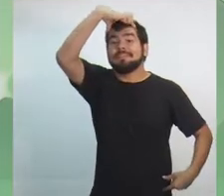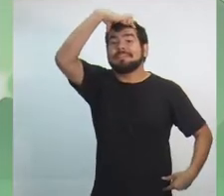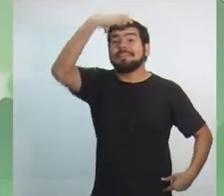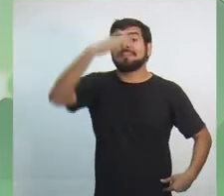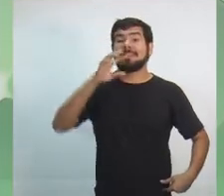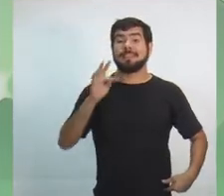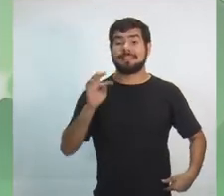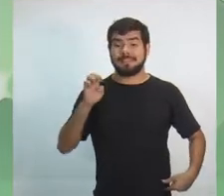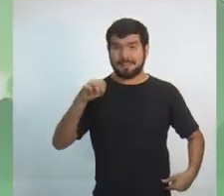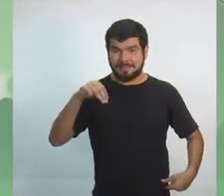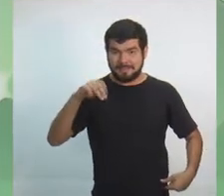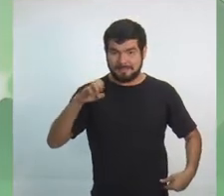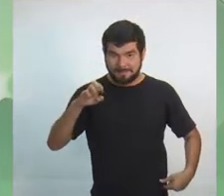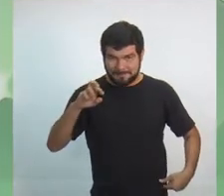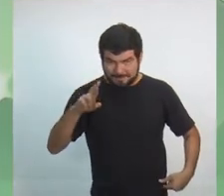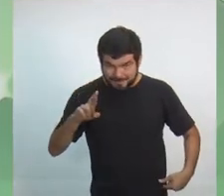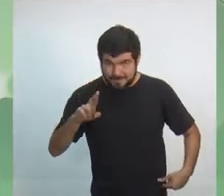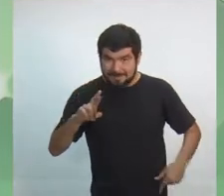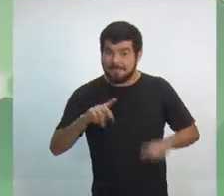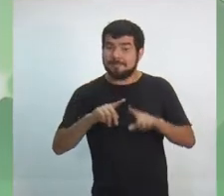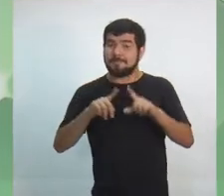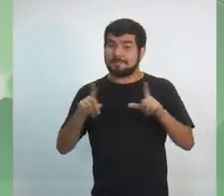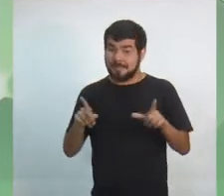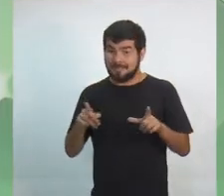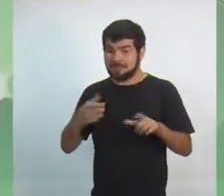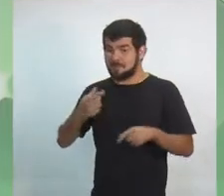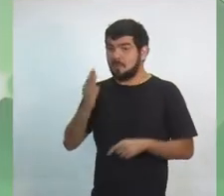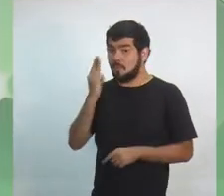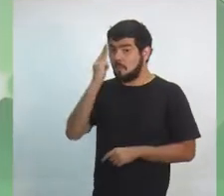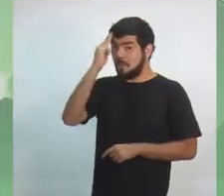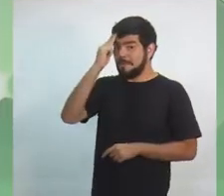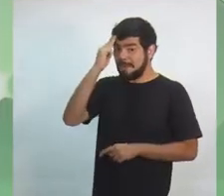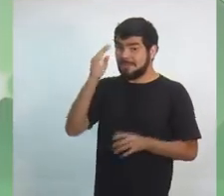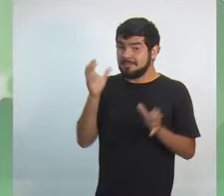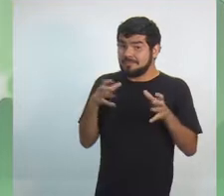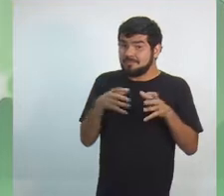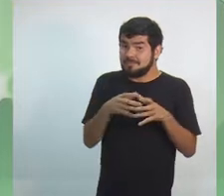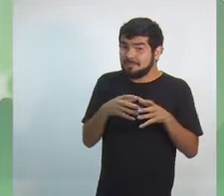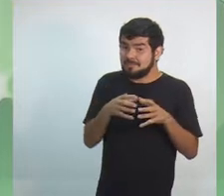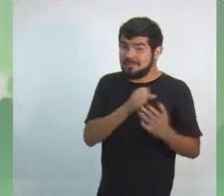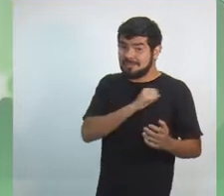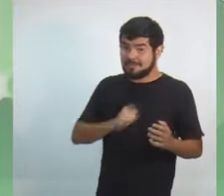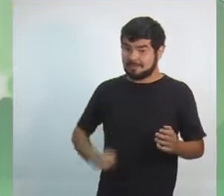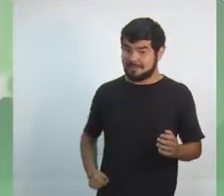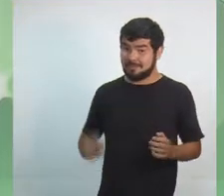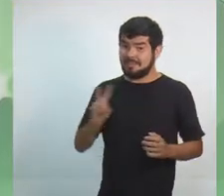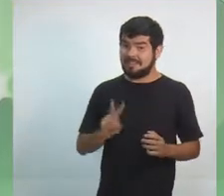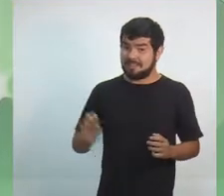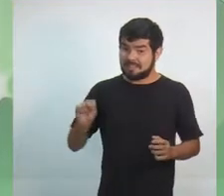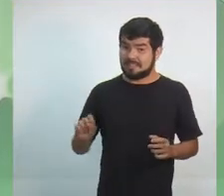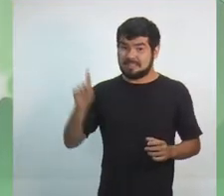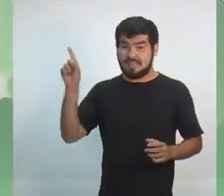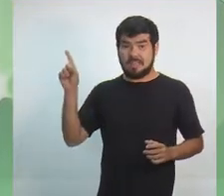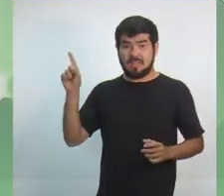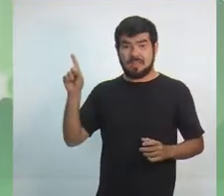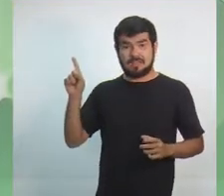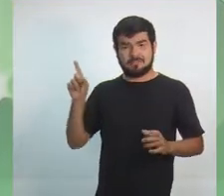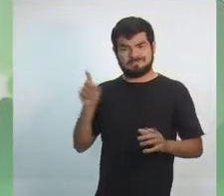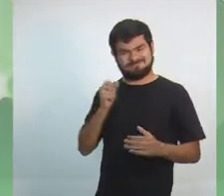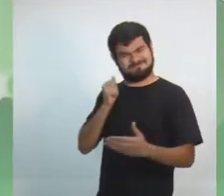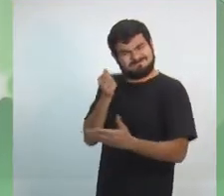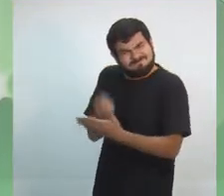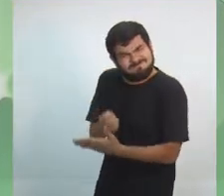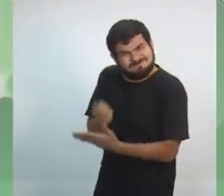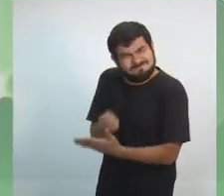da senadora Vanessa, que acabou, por exemplo, com os direitos trabalhistas, que implementou o emprego